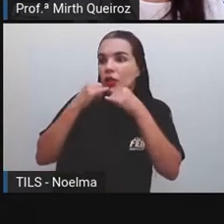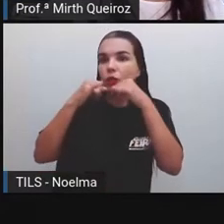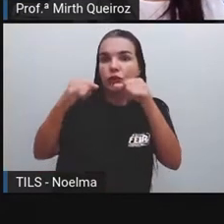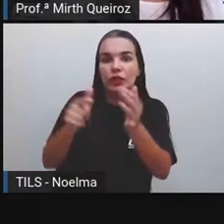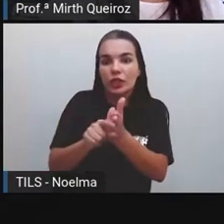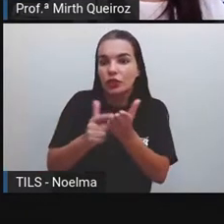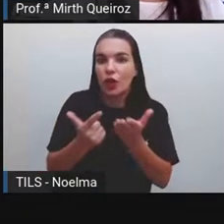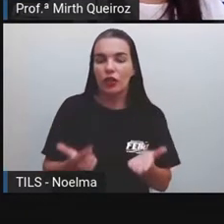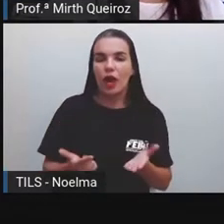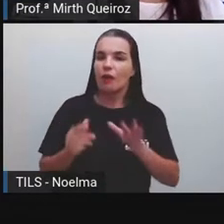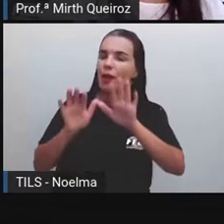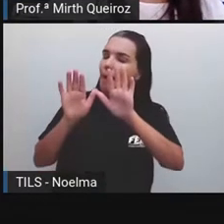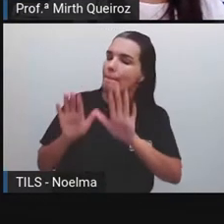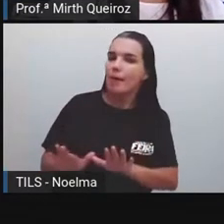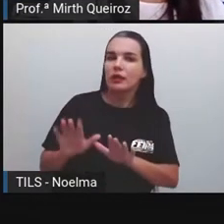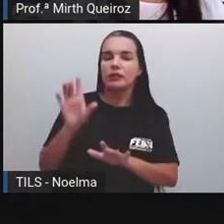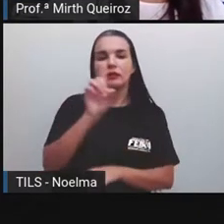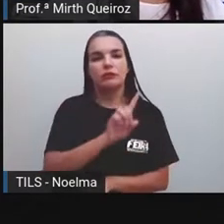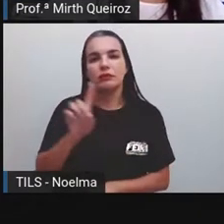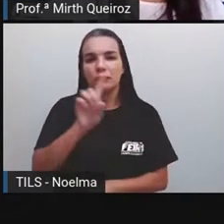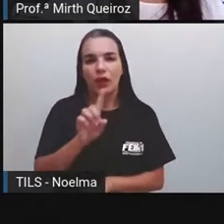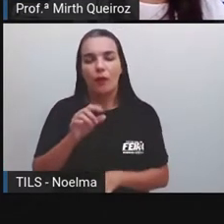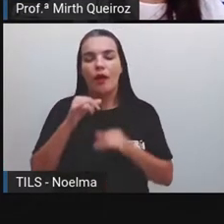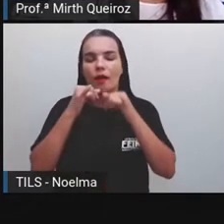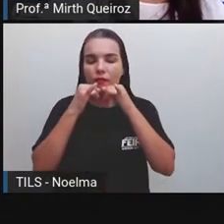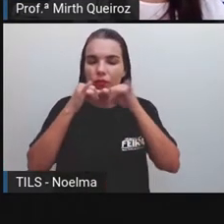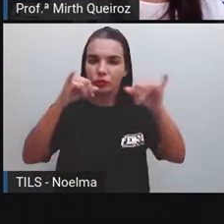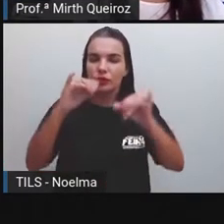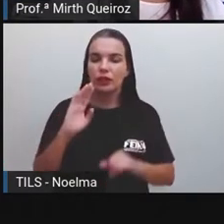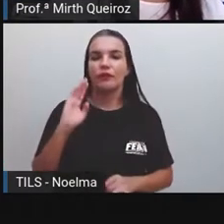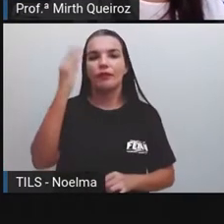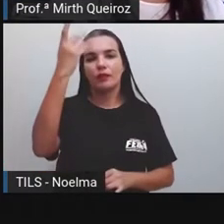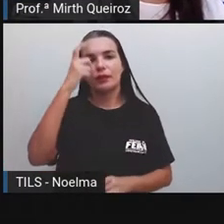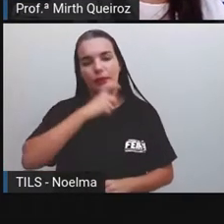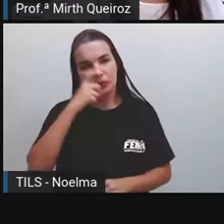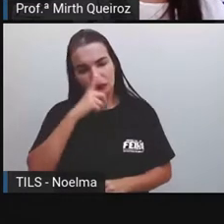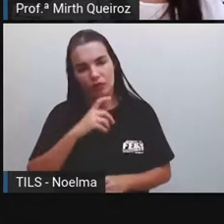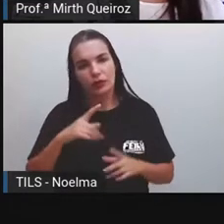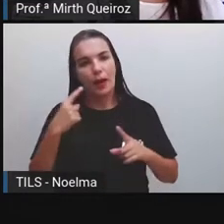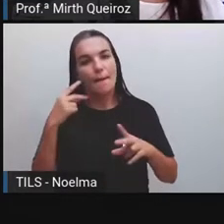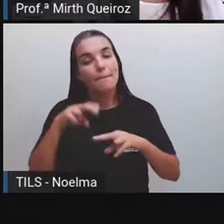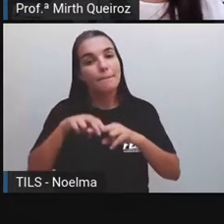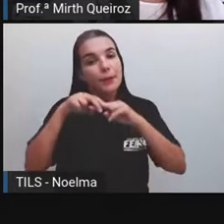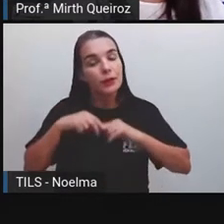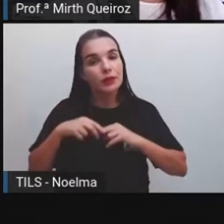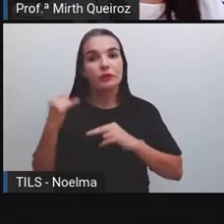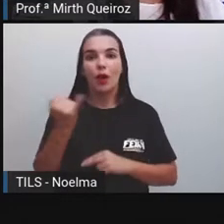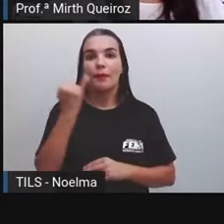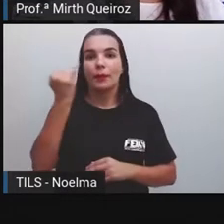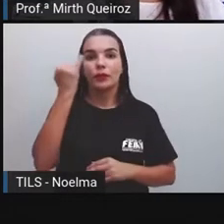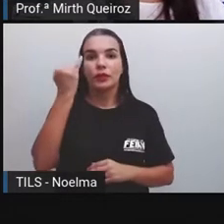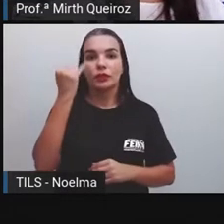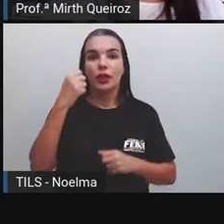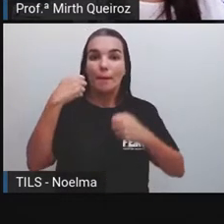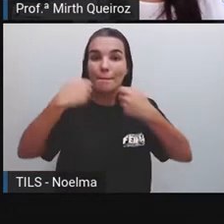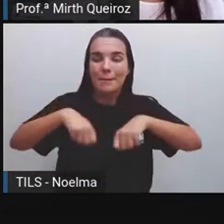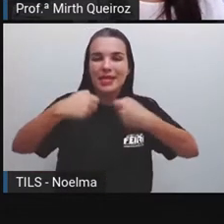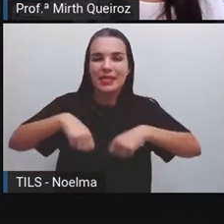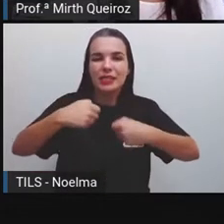jornal E, na verdade, se trata de uma fake news Por isso que é muito importante Que a gente confira Se